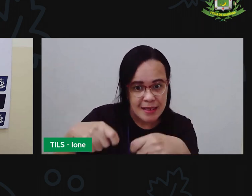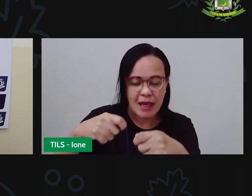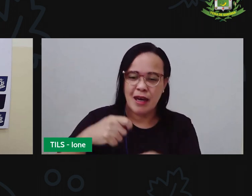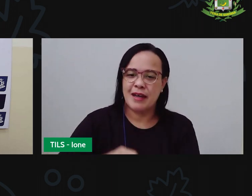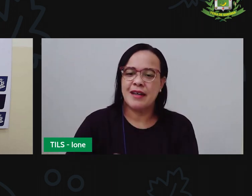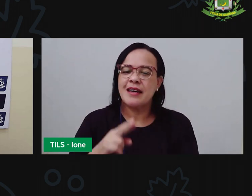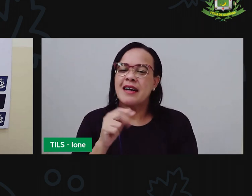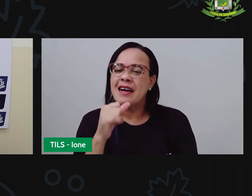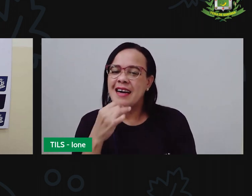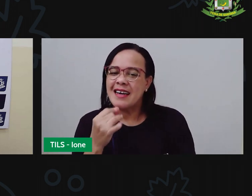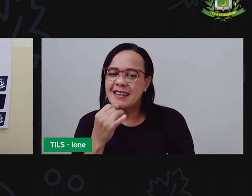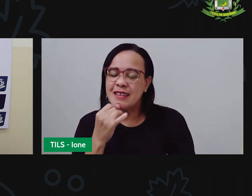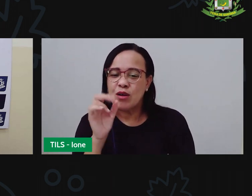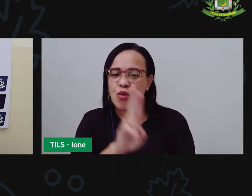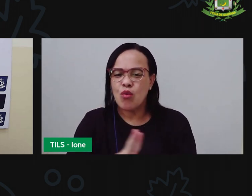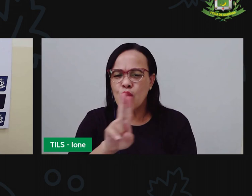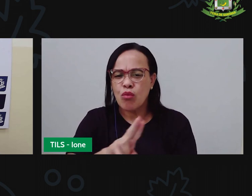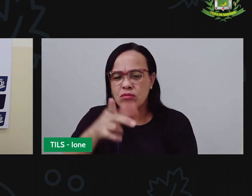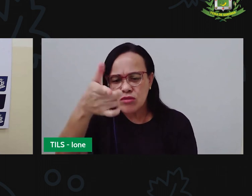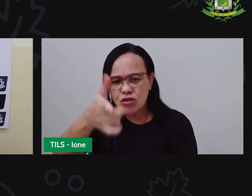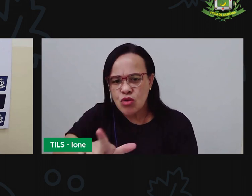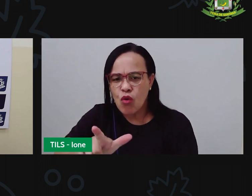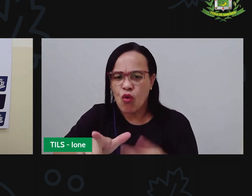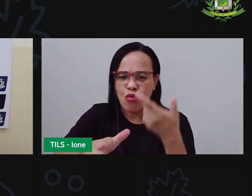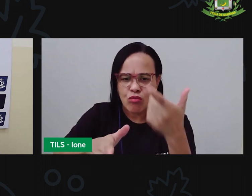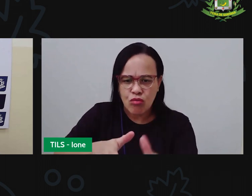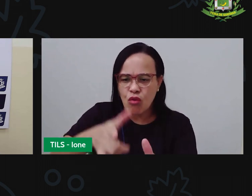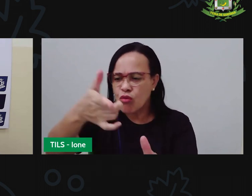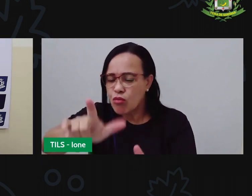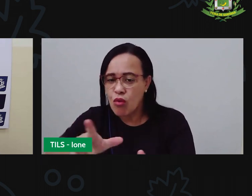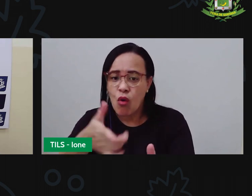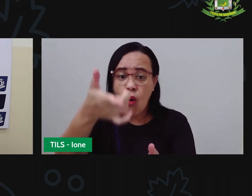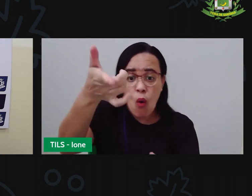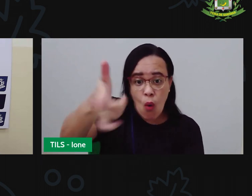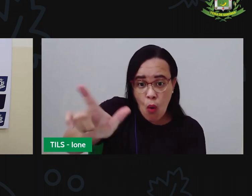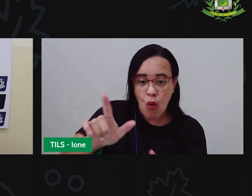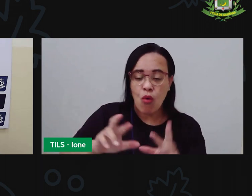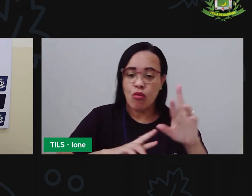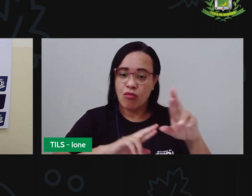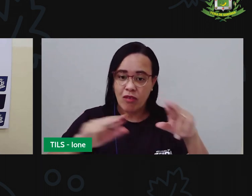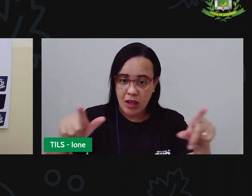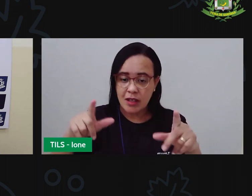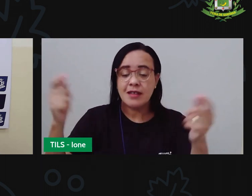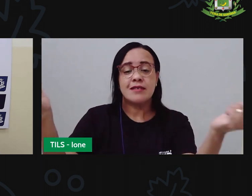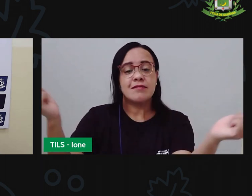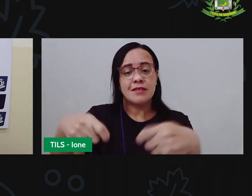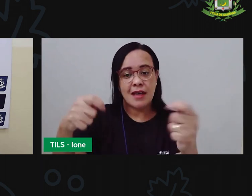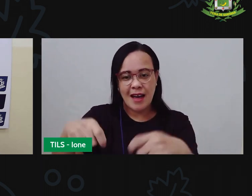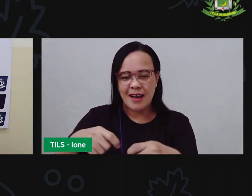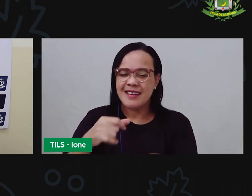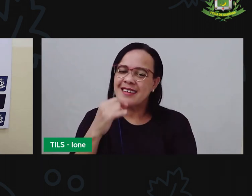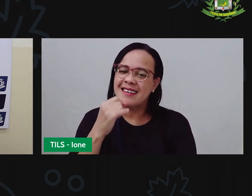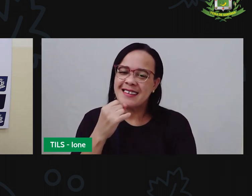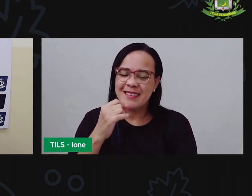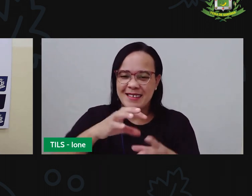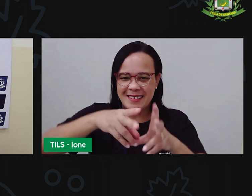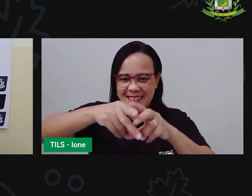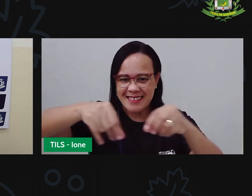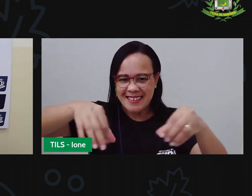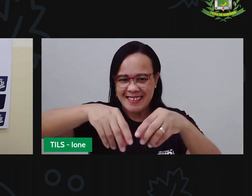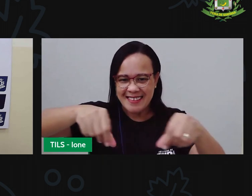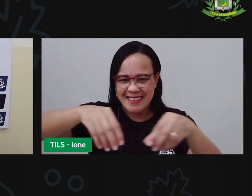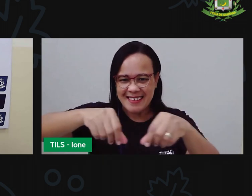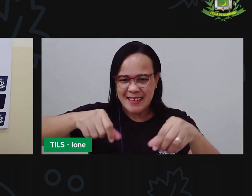Para produzir outros materiais, como, por exemplo, adubo. E isso passa por um processo